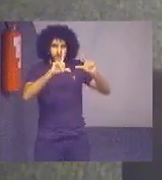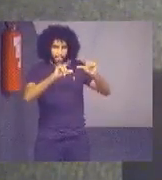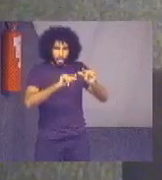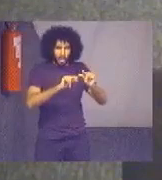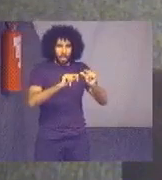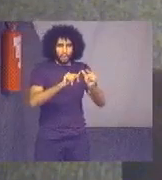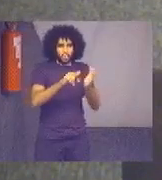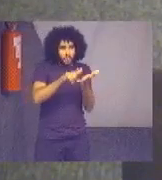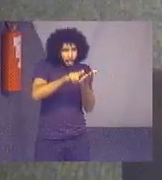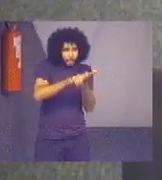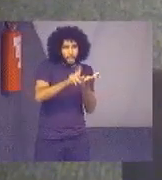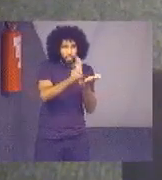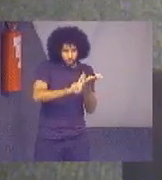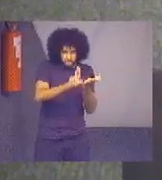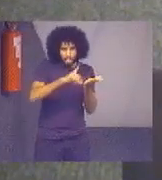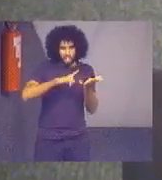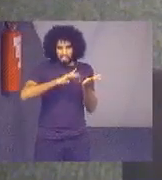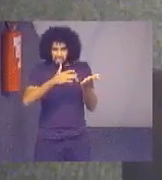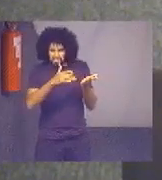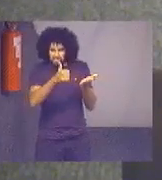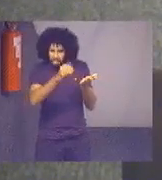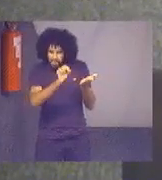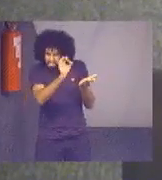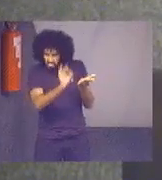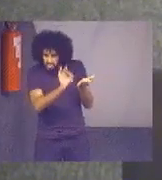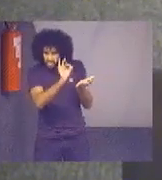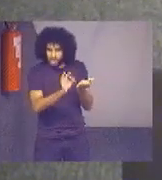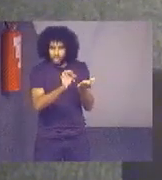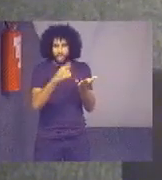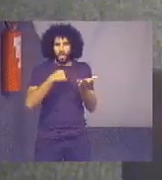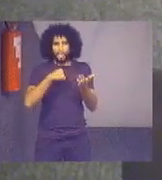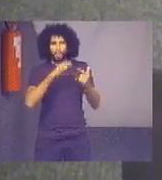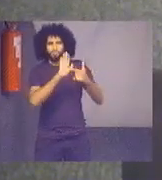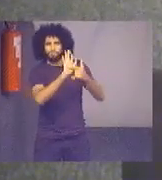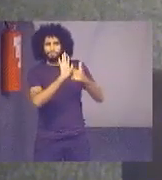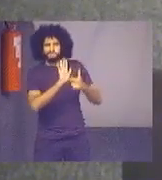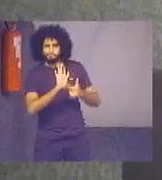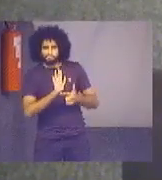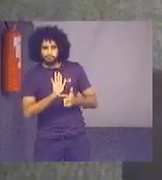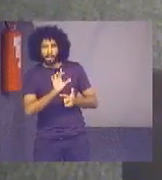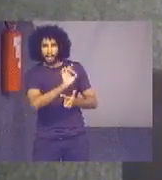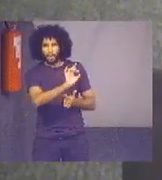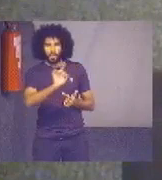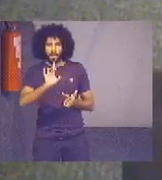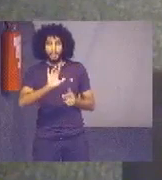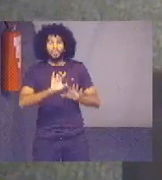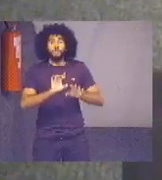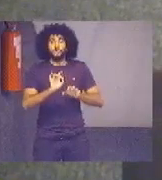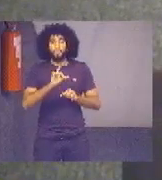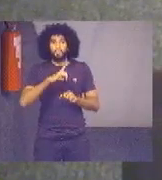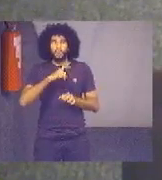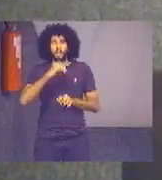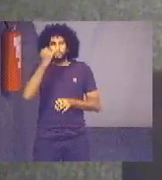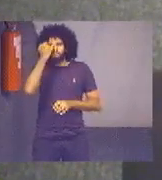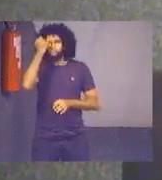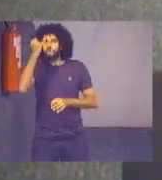houve uma redução de 10%, e daqui a pouco eu vou indo indicador a indicador, mas só para que tenha uma ideia do todo.